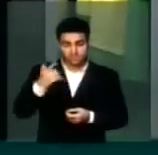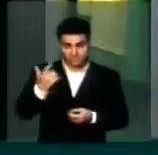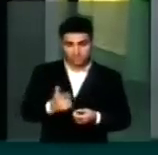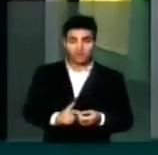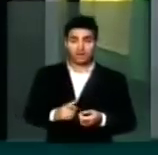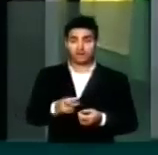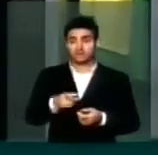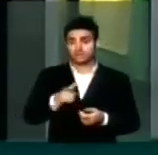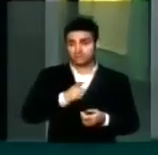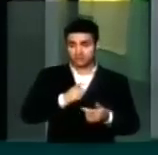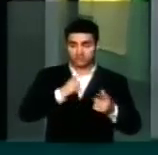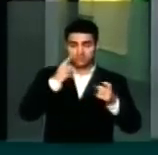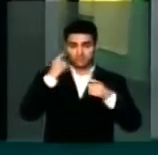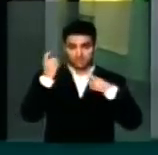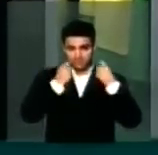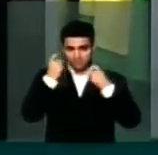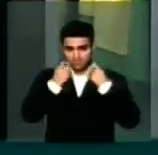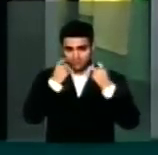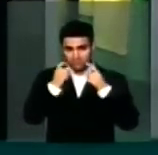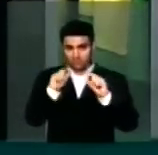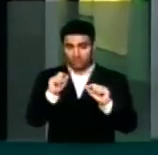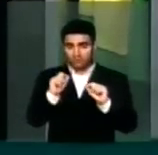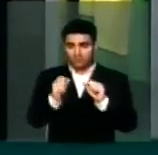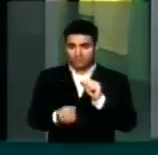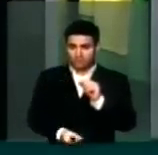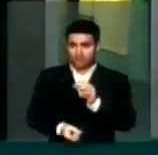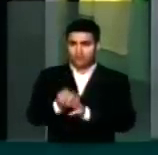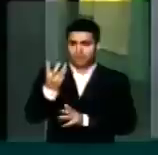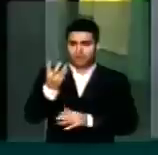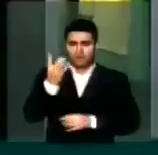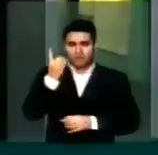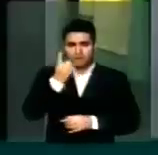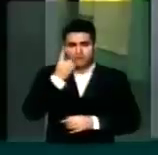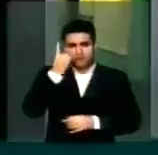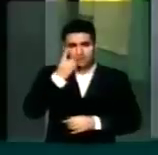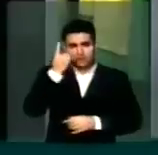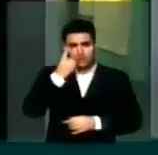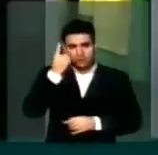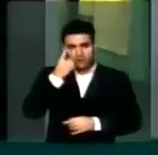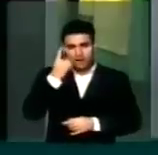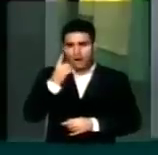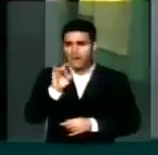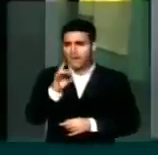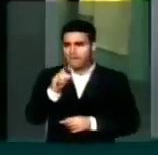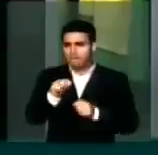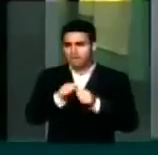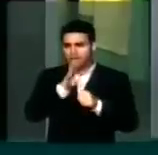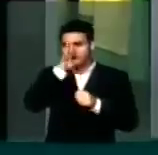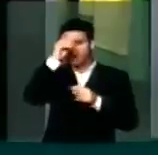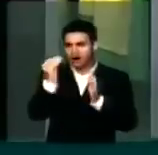mais preocupante, o surgimento dos deputados emendeiros.